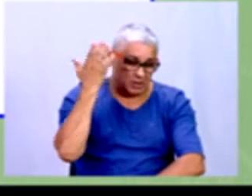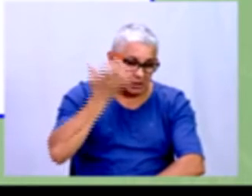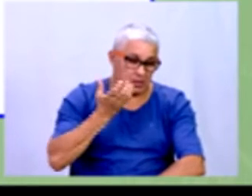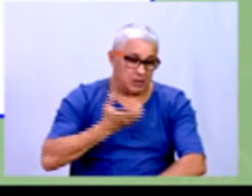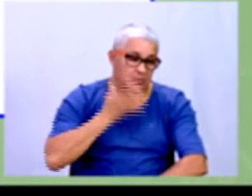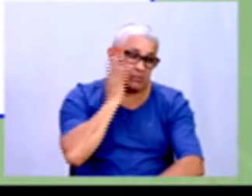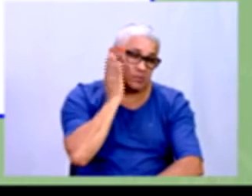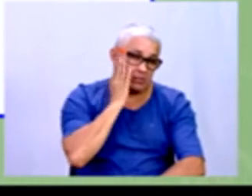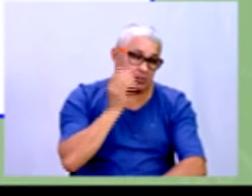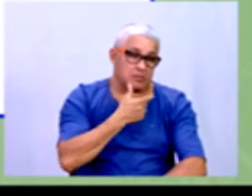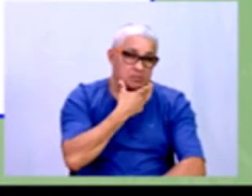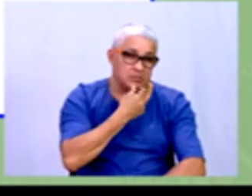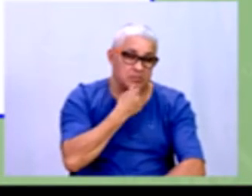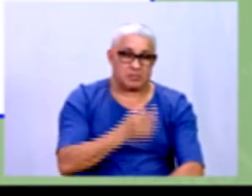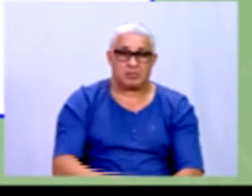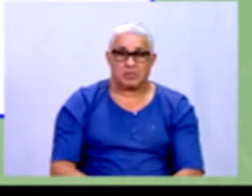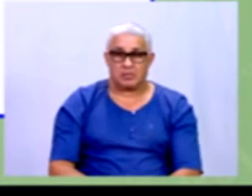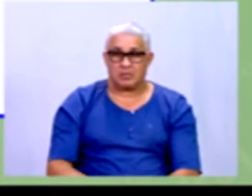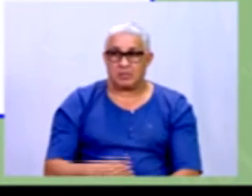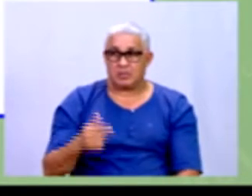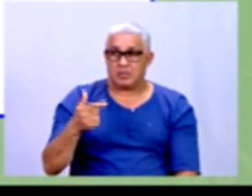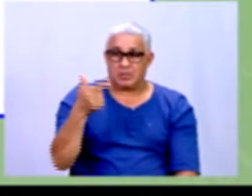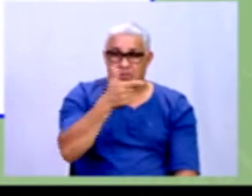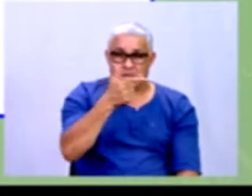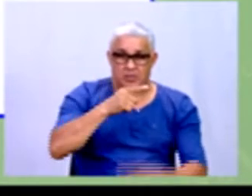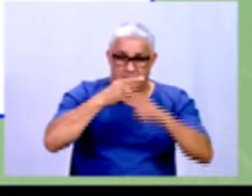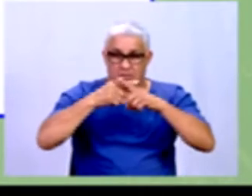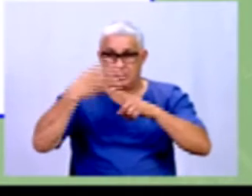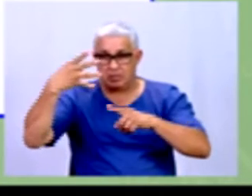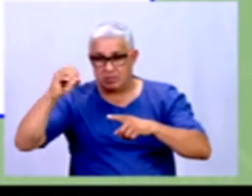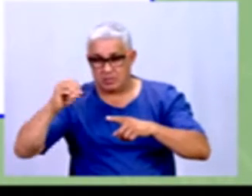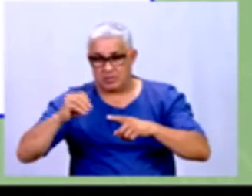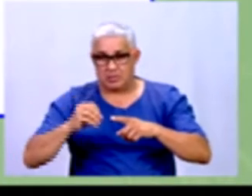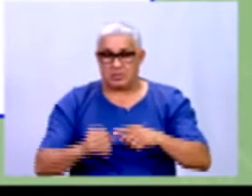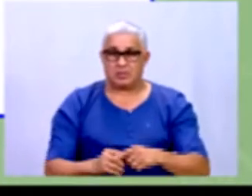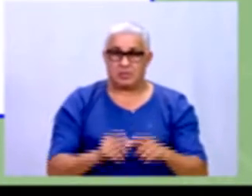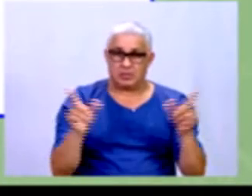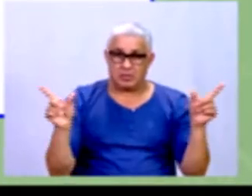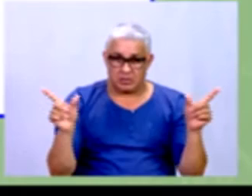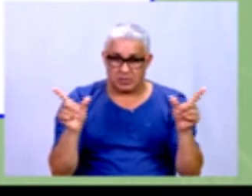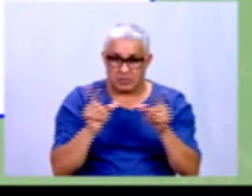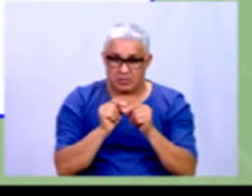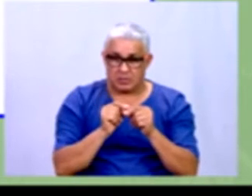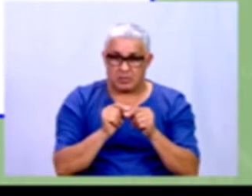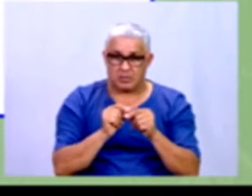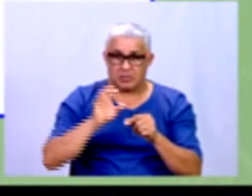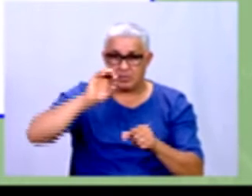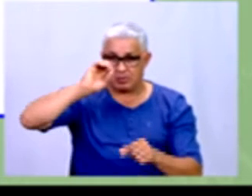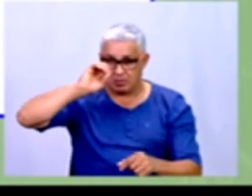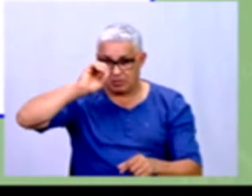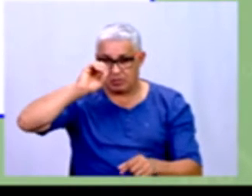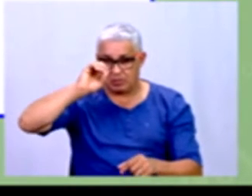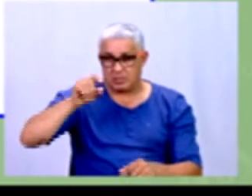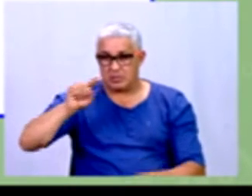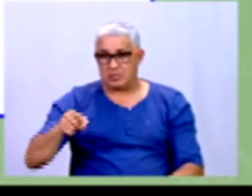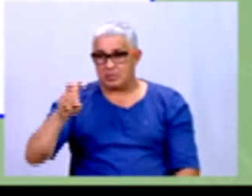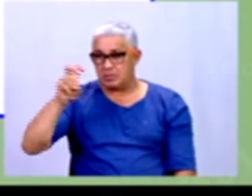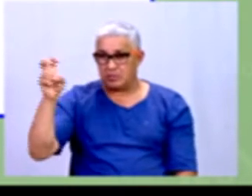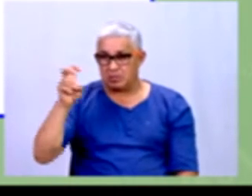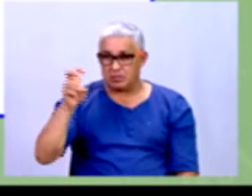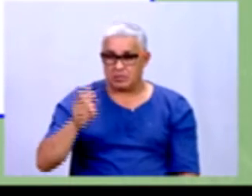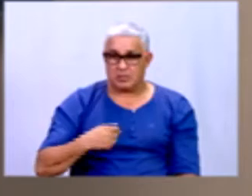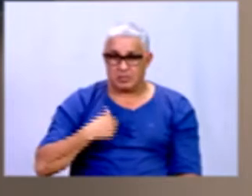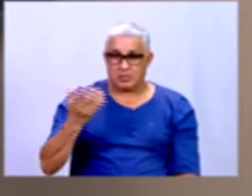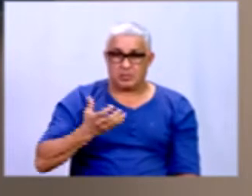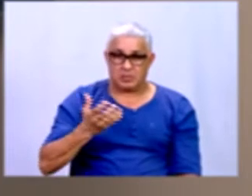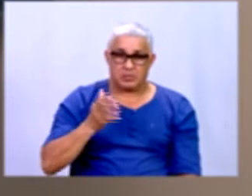caso aqui é o do sexo masculino. Então vai ficar aqui o 22 vezes 40 e a gente vai chegar no 0,55. Então se eu quiser